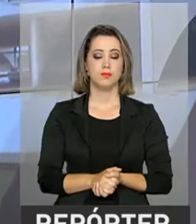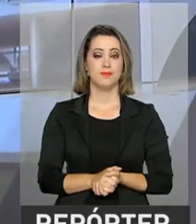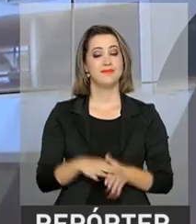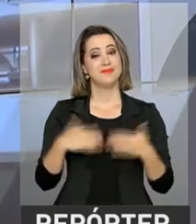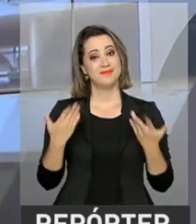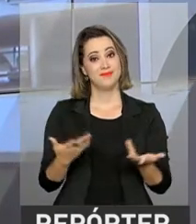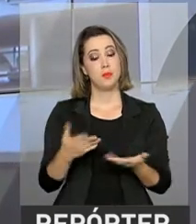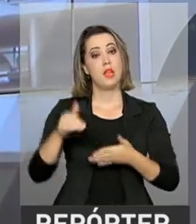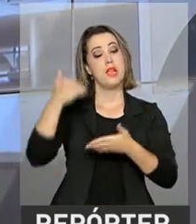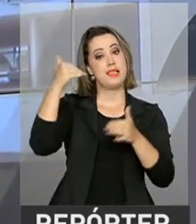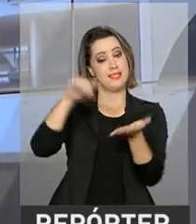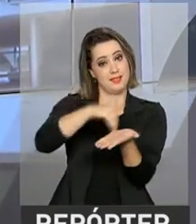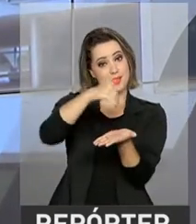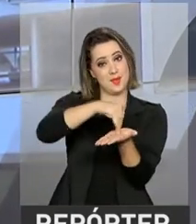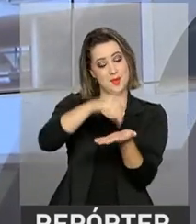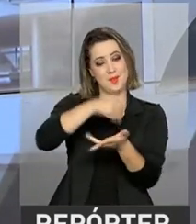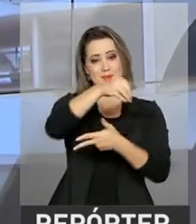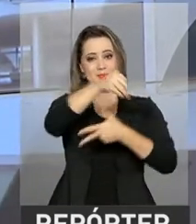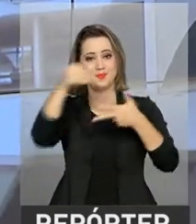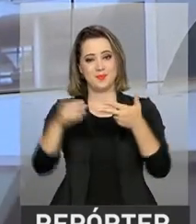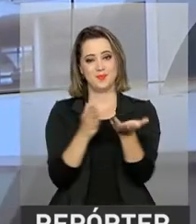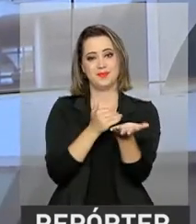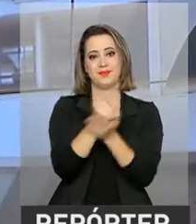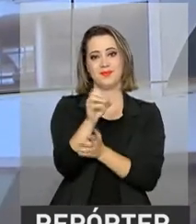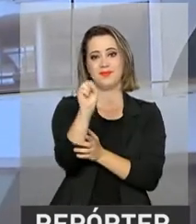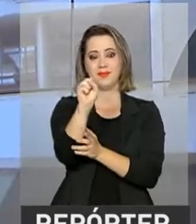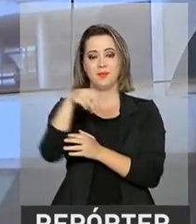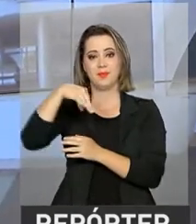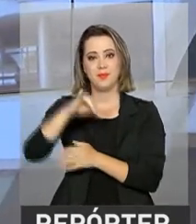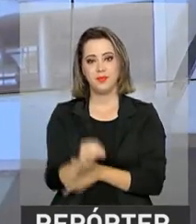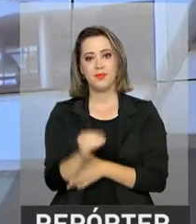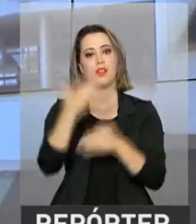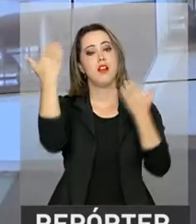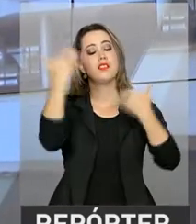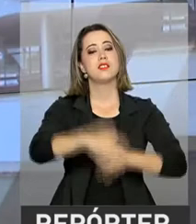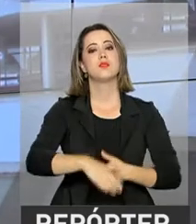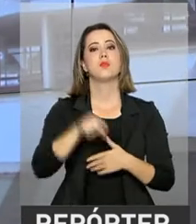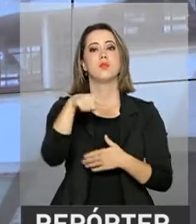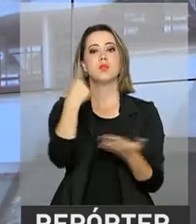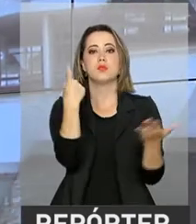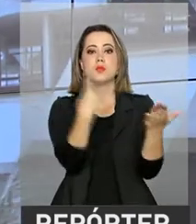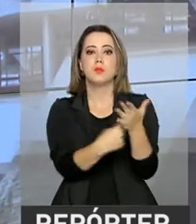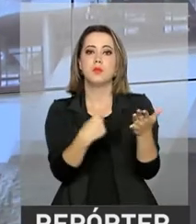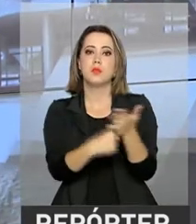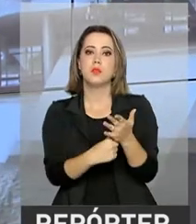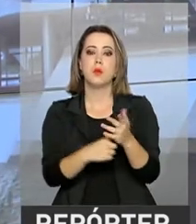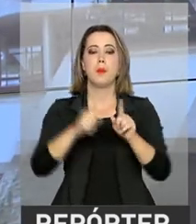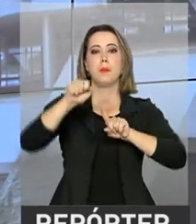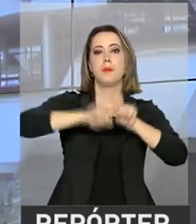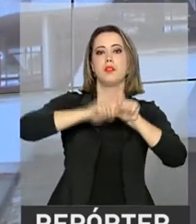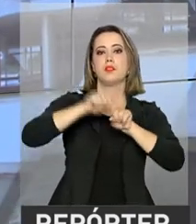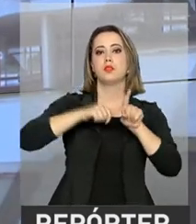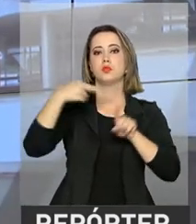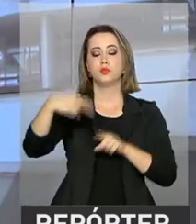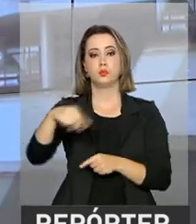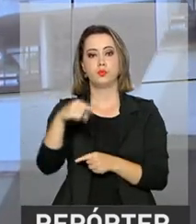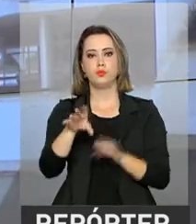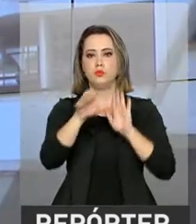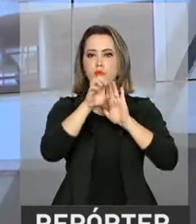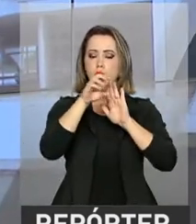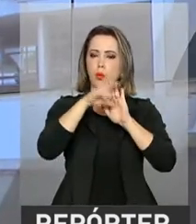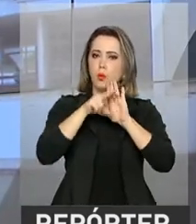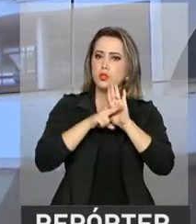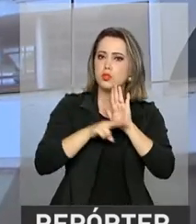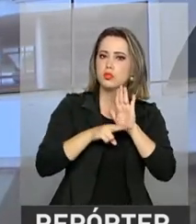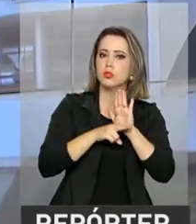E as inscrições para o Enem começam no dia 8 de maio e as provas estão marcadas para o mês de novembro. O edital com as regras do